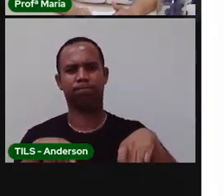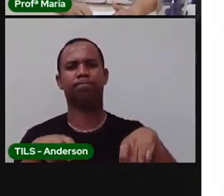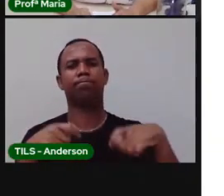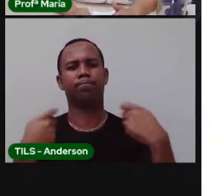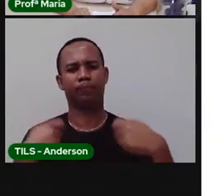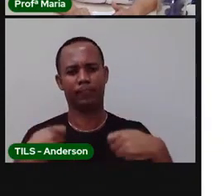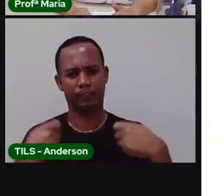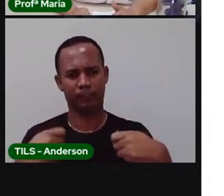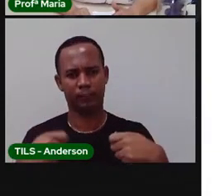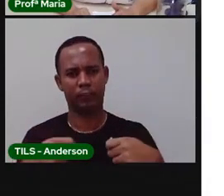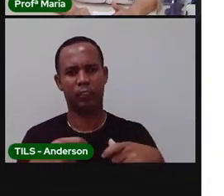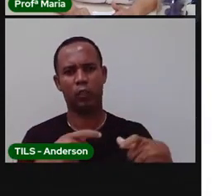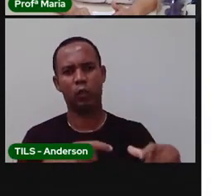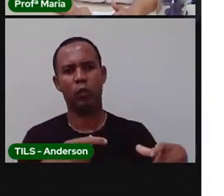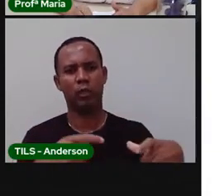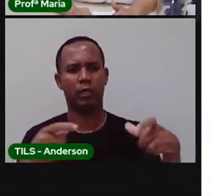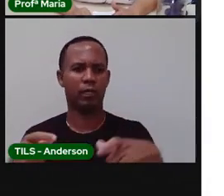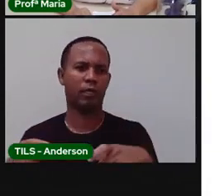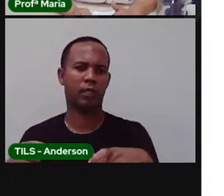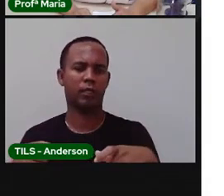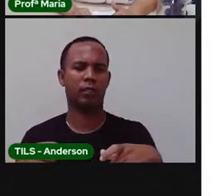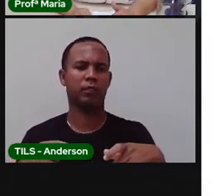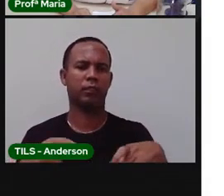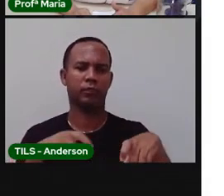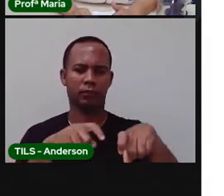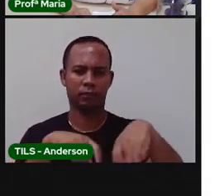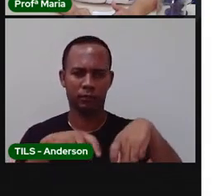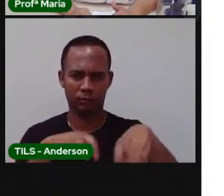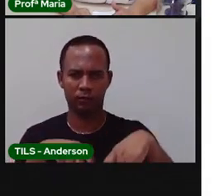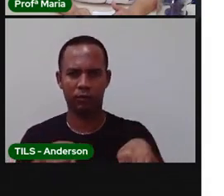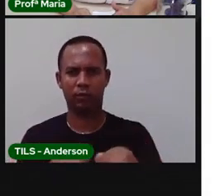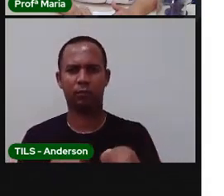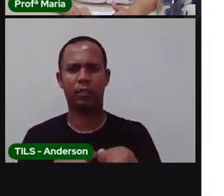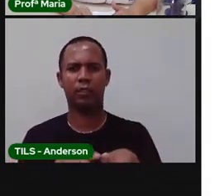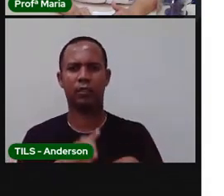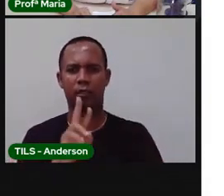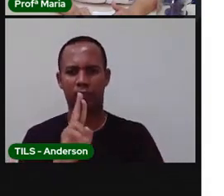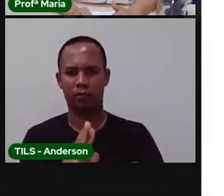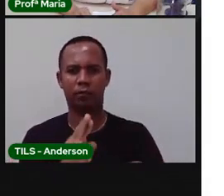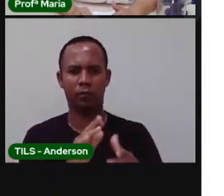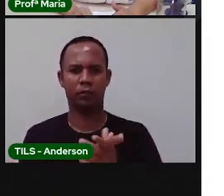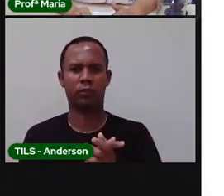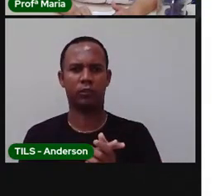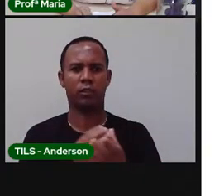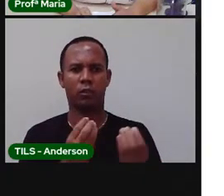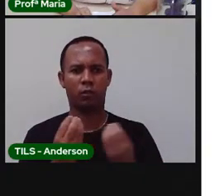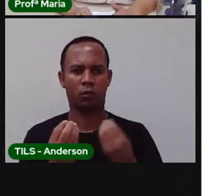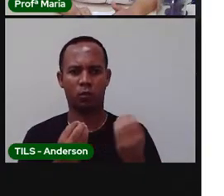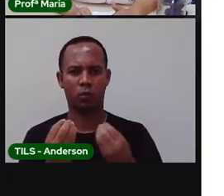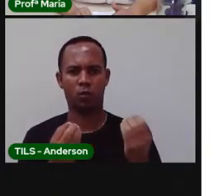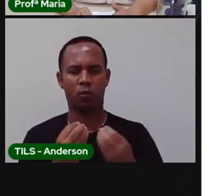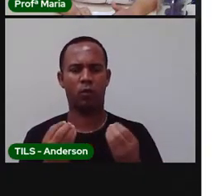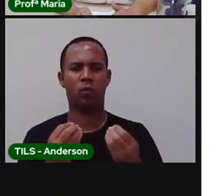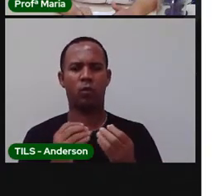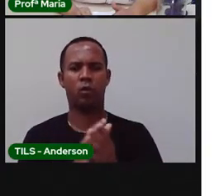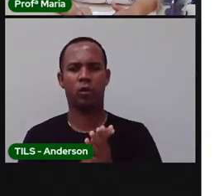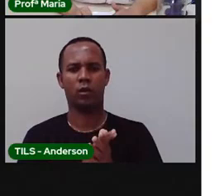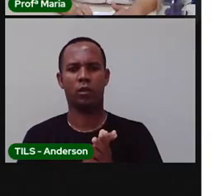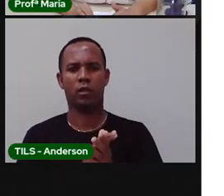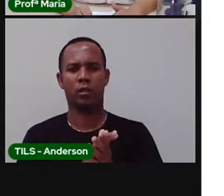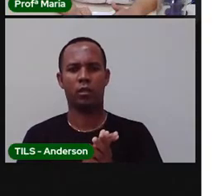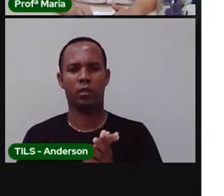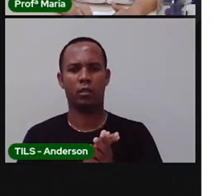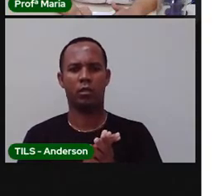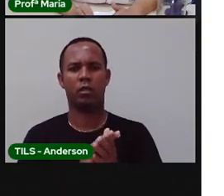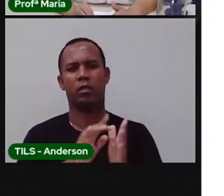garantidos, o pessoal do distrito. Responda os questionamentos abaixo e, em seguida, acesse o link para entender melhor